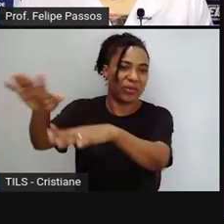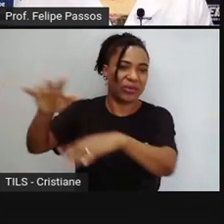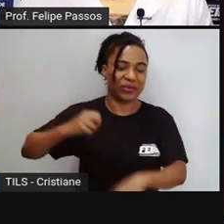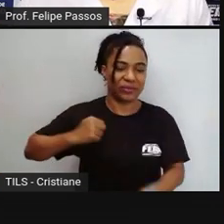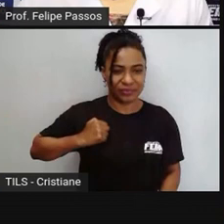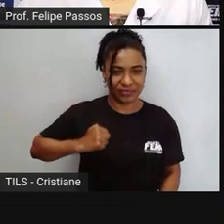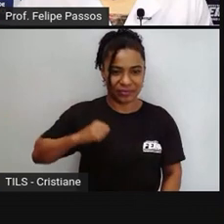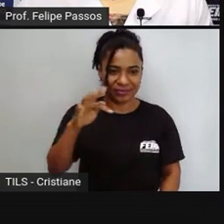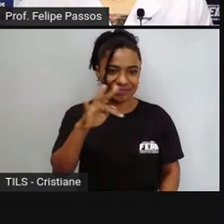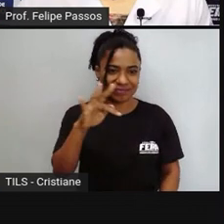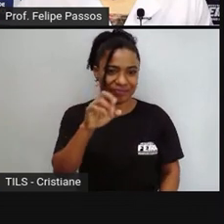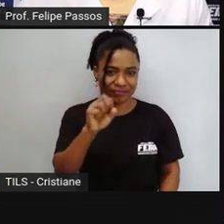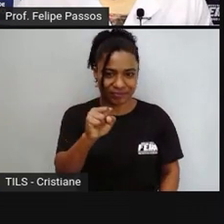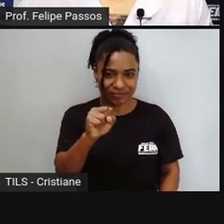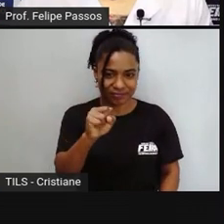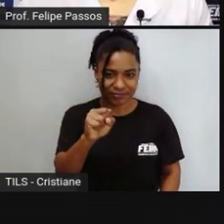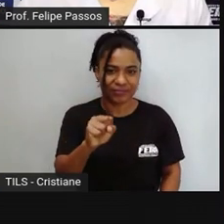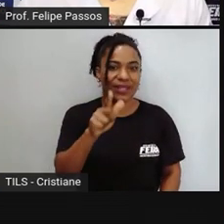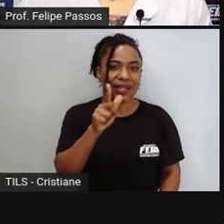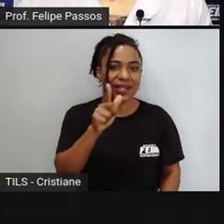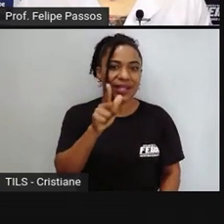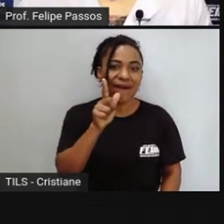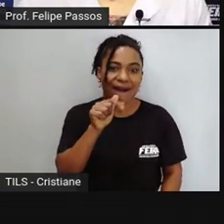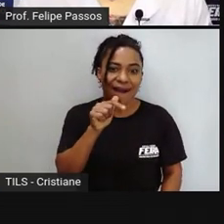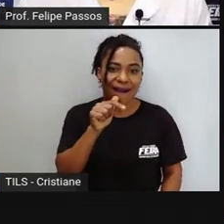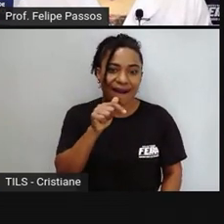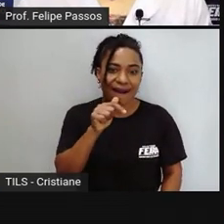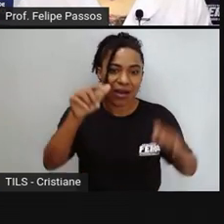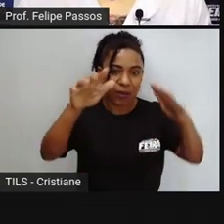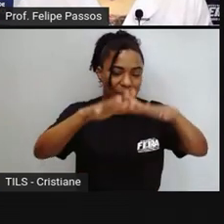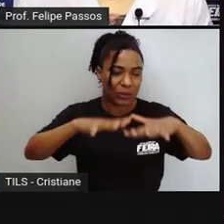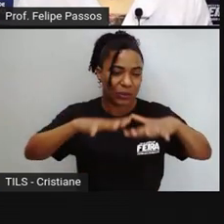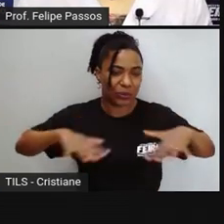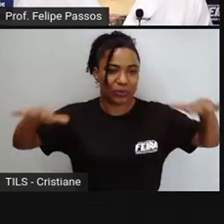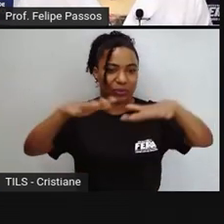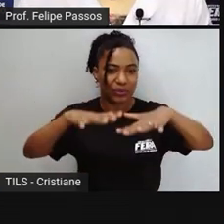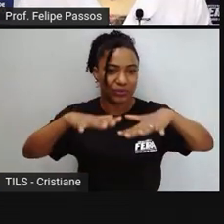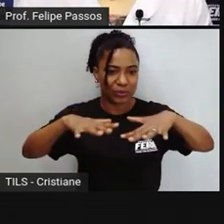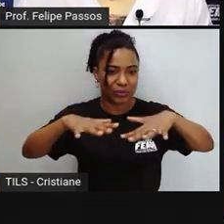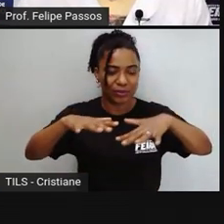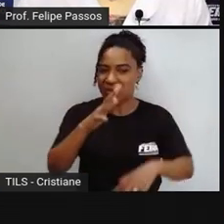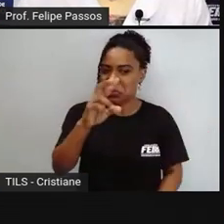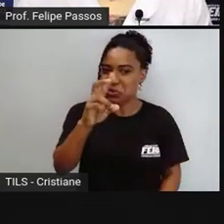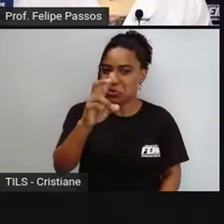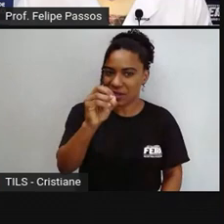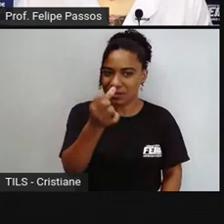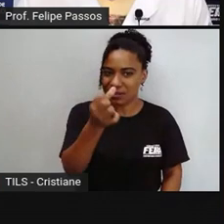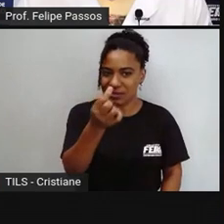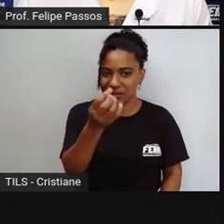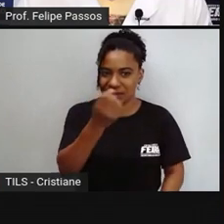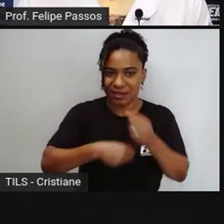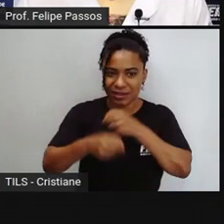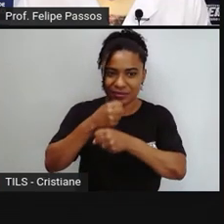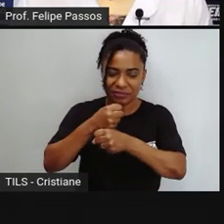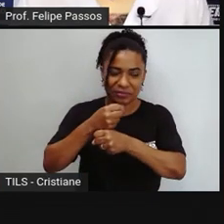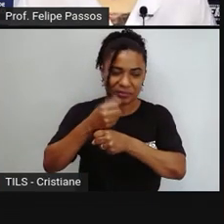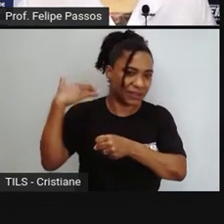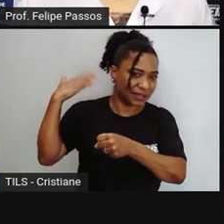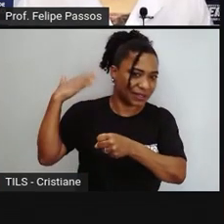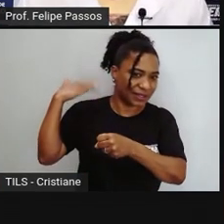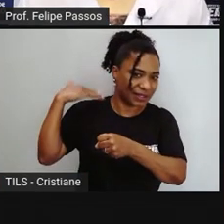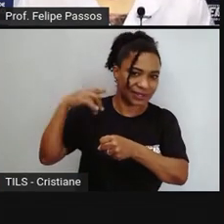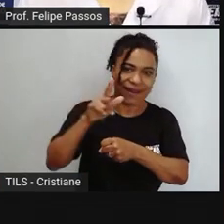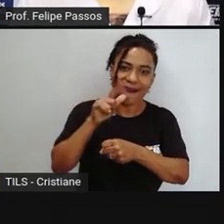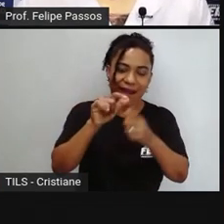área toda aqui eu imagino que era tudo coberto de água há 50 60 anos atrás tudo isso aqui toda essa baixada